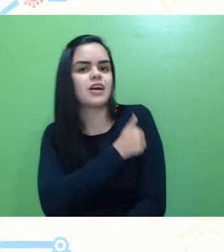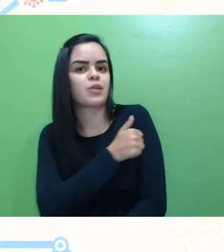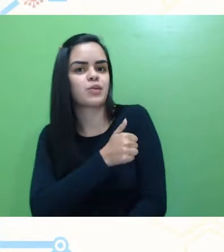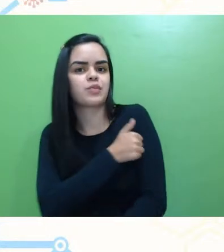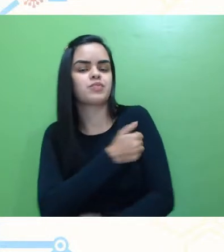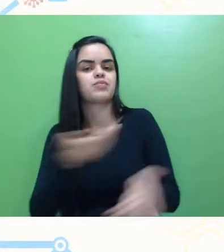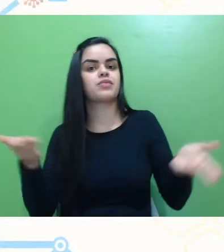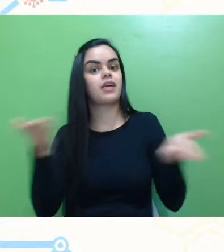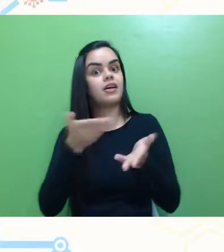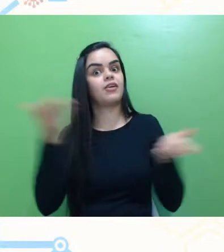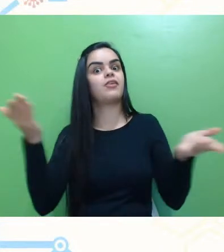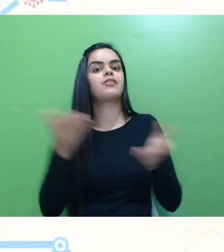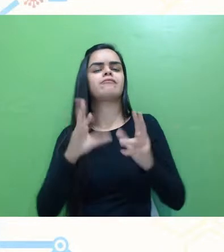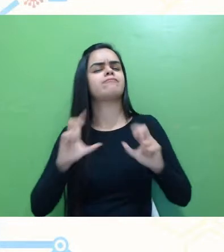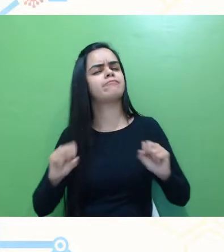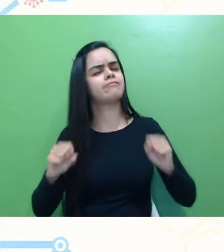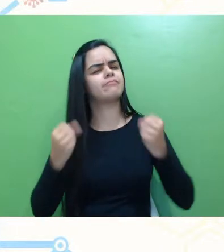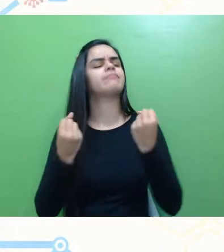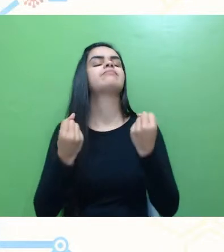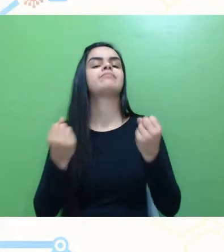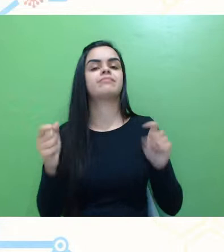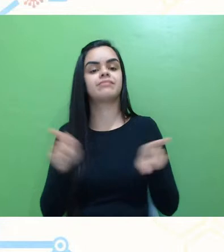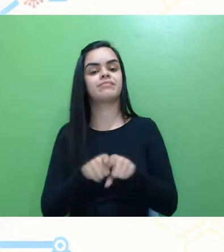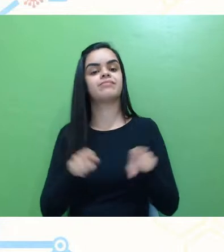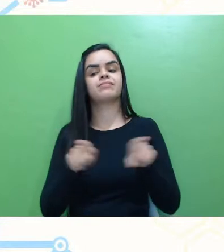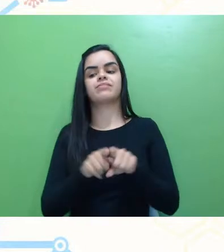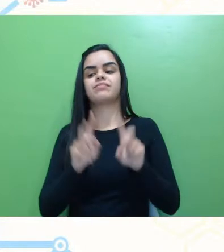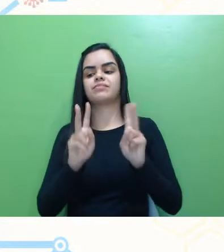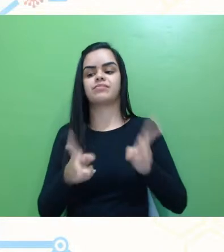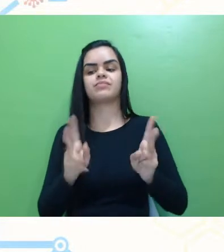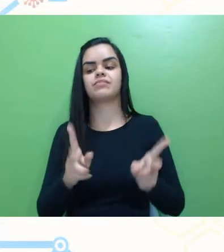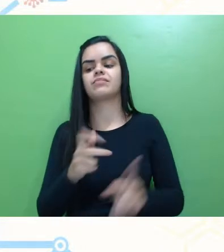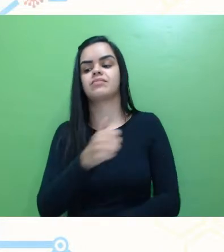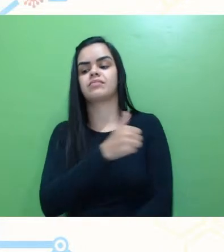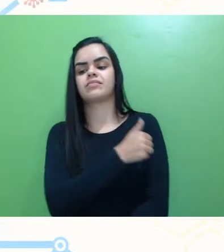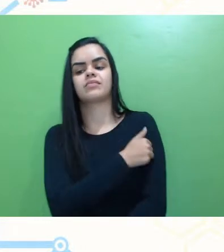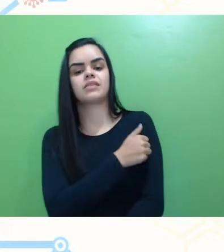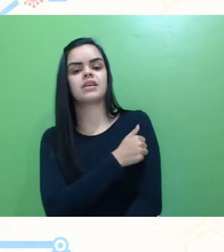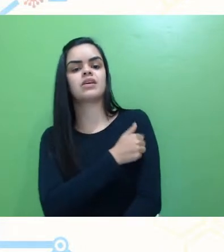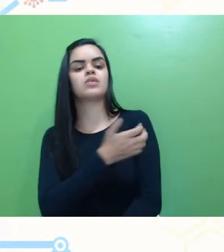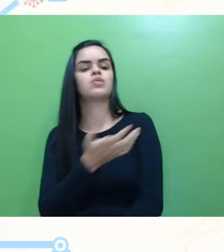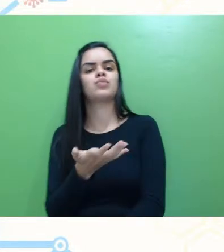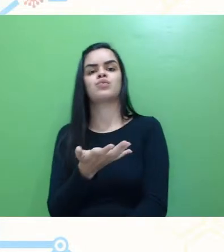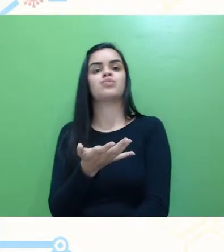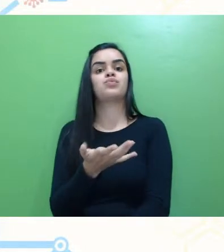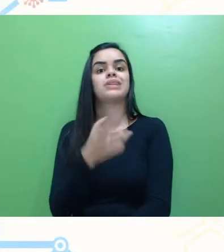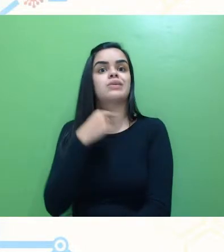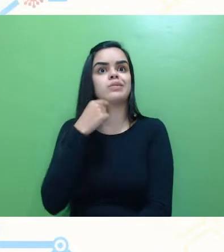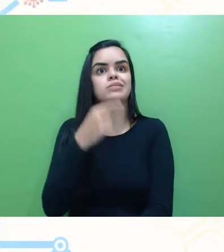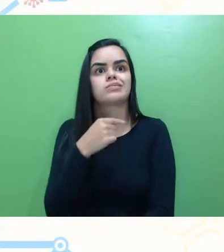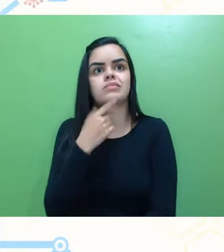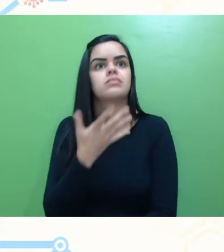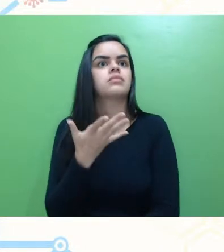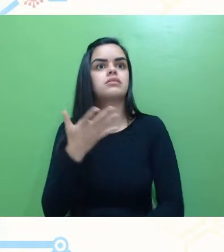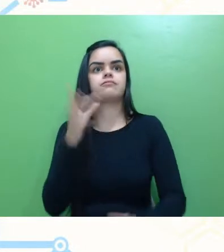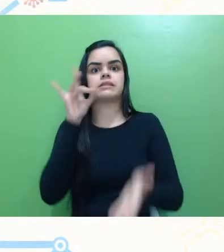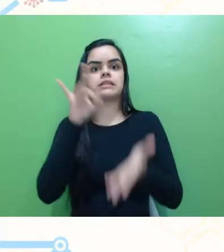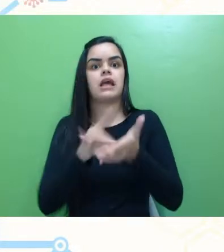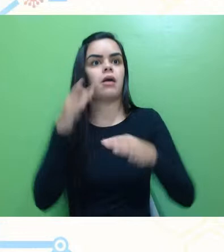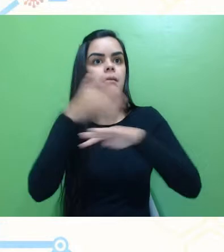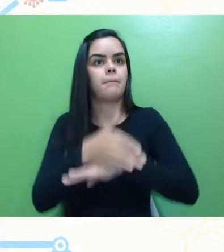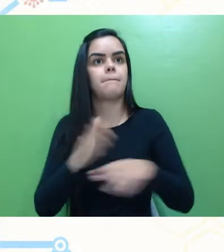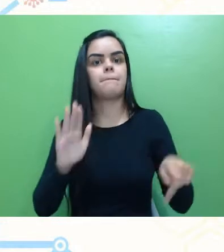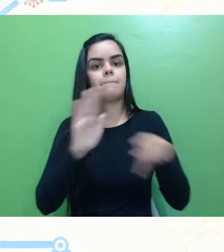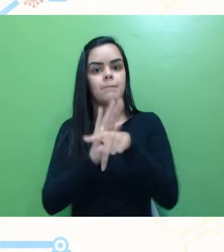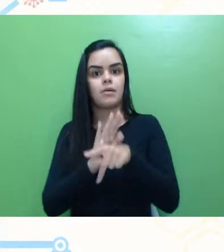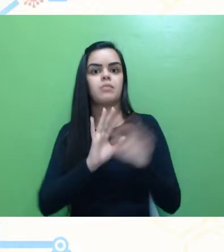nessa empreitada, mesmo aqueles estudantes que não fazem parte efetivamente da comissão